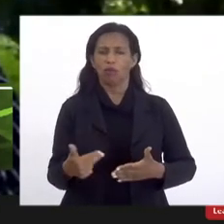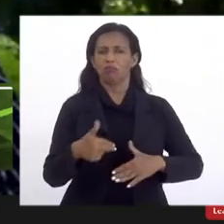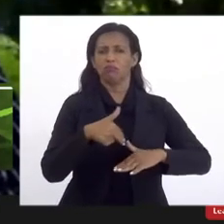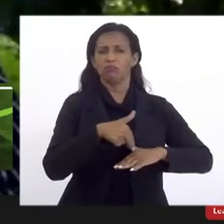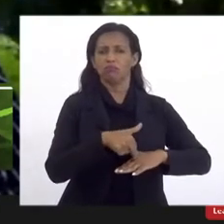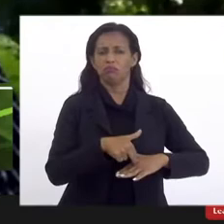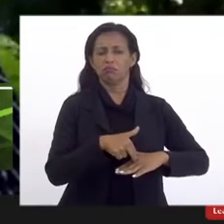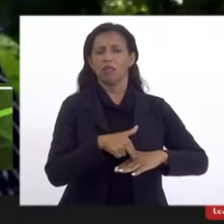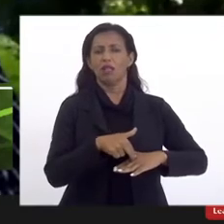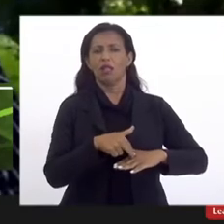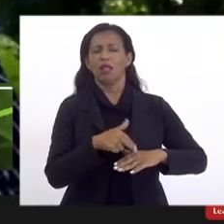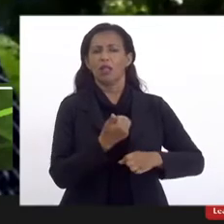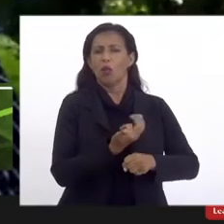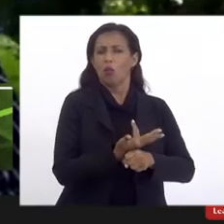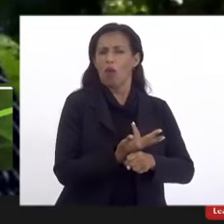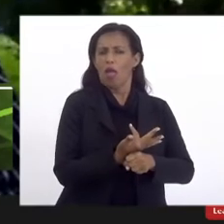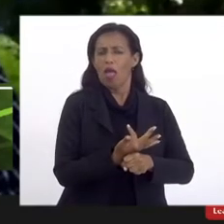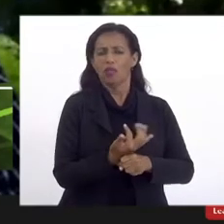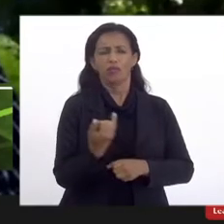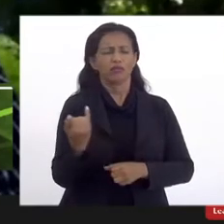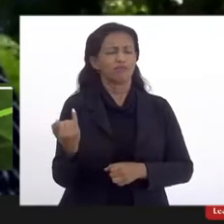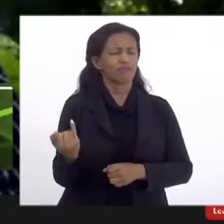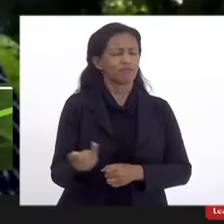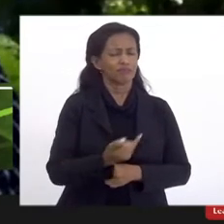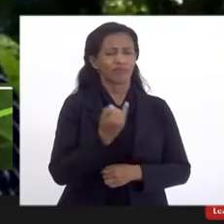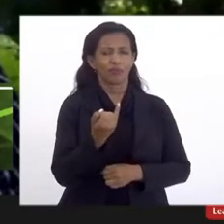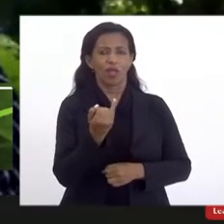favorável à incorporação e